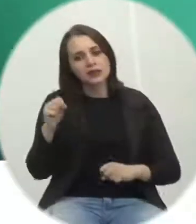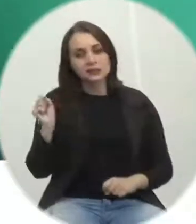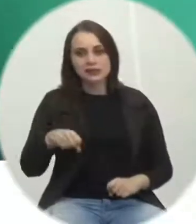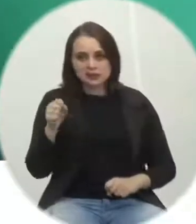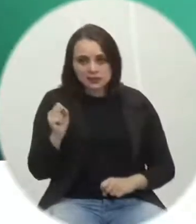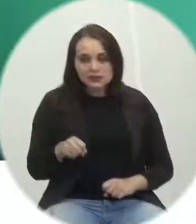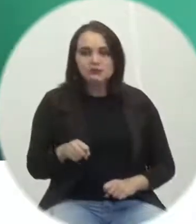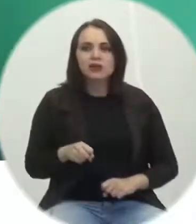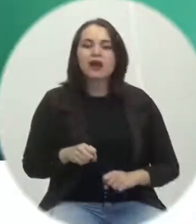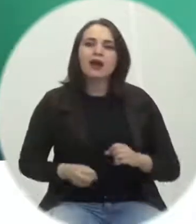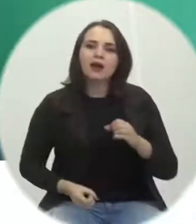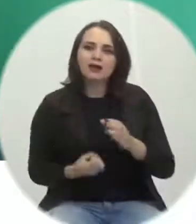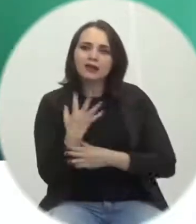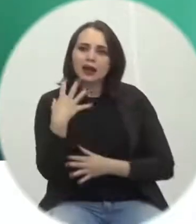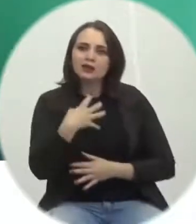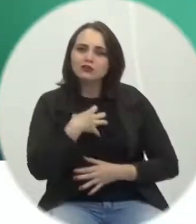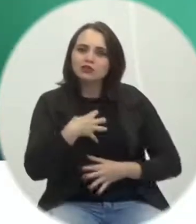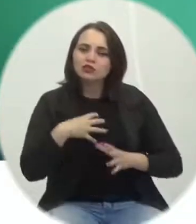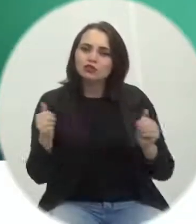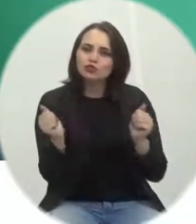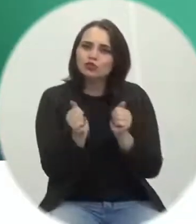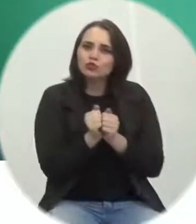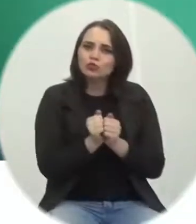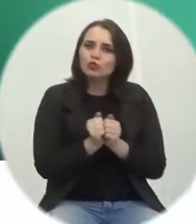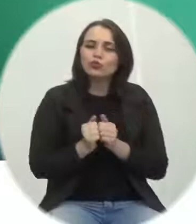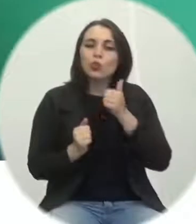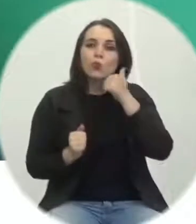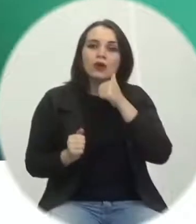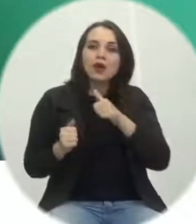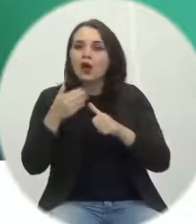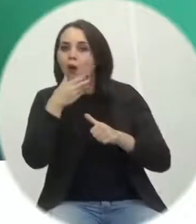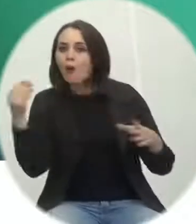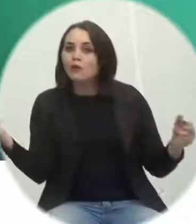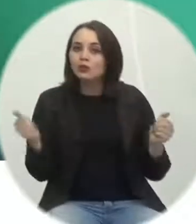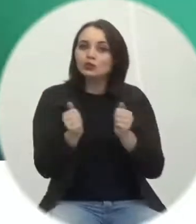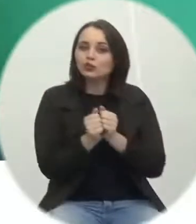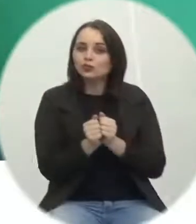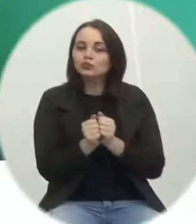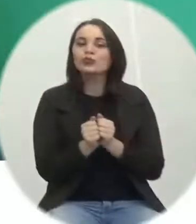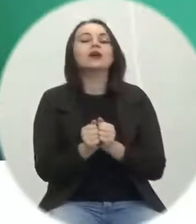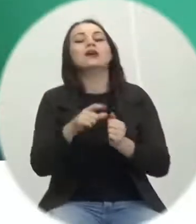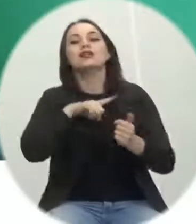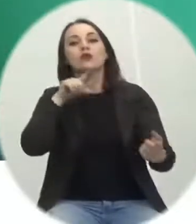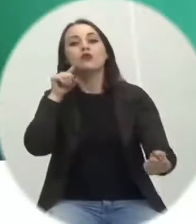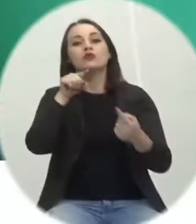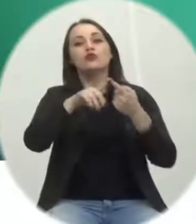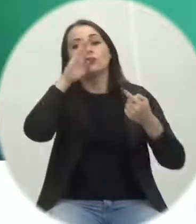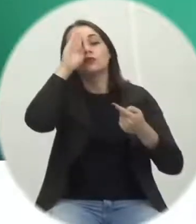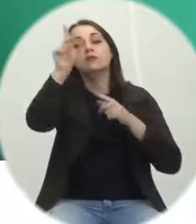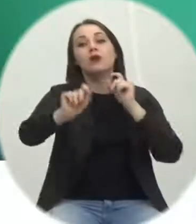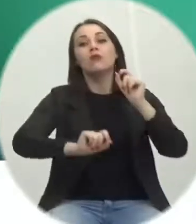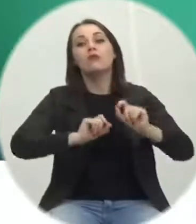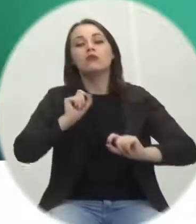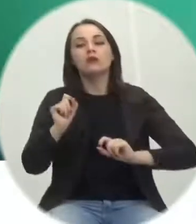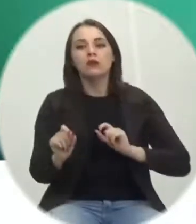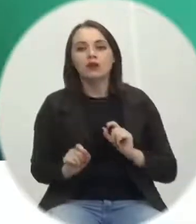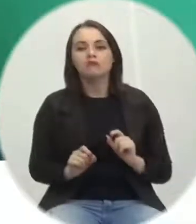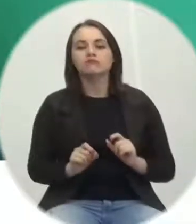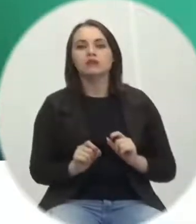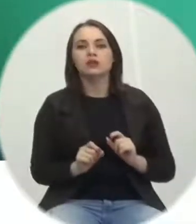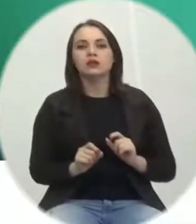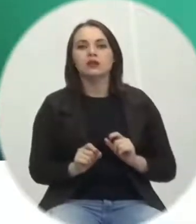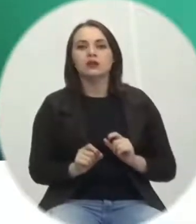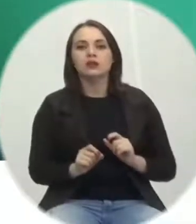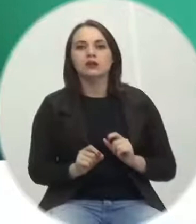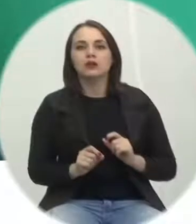também criada de maneira conjunta entre homens e mulheres, mas que tem como principal objetivo suprir a